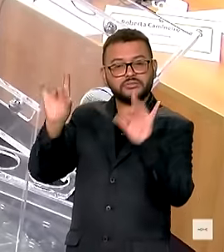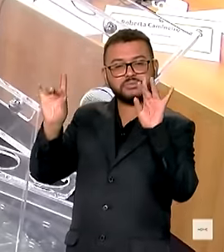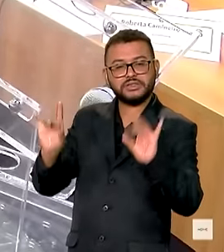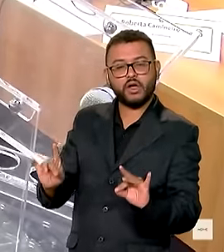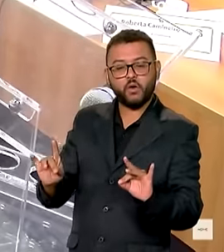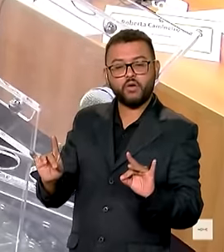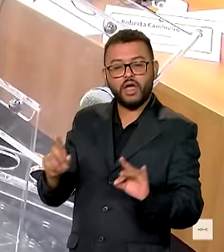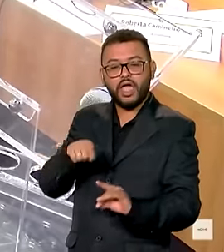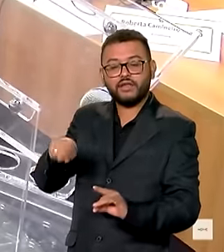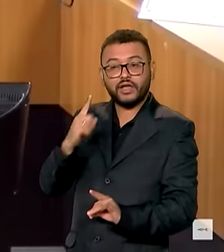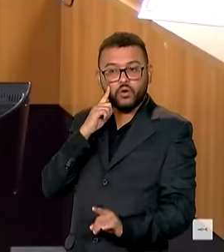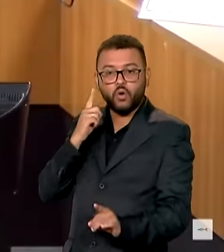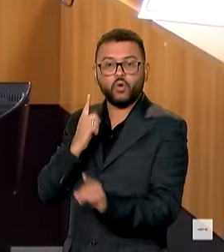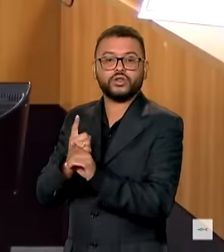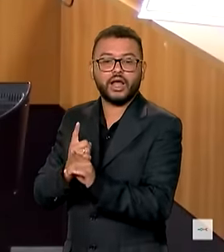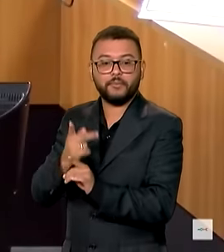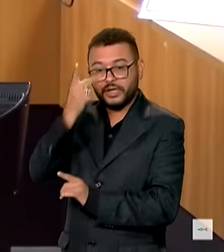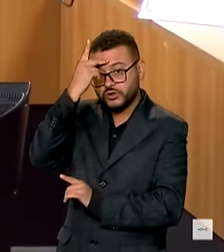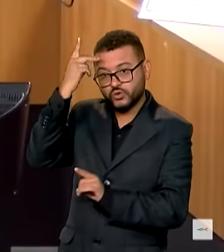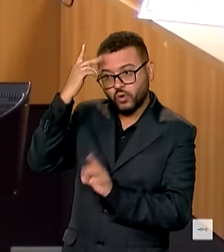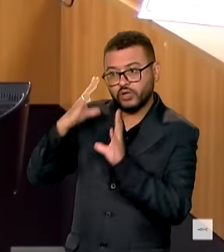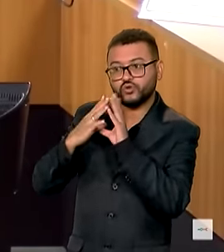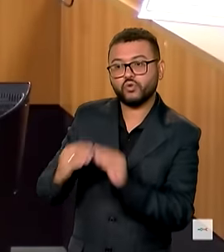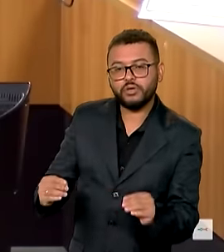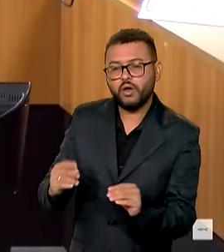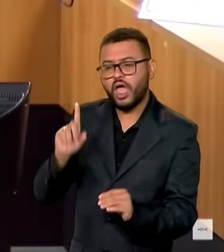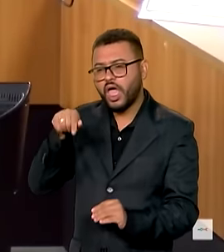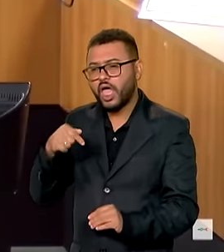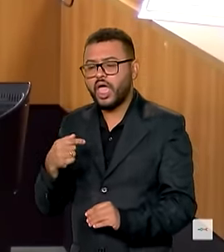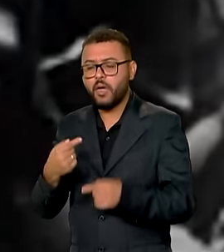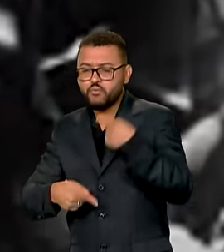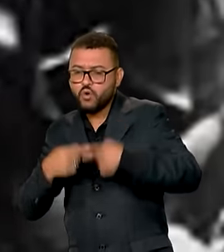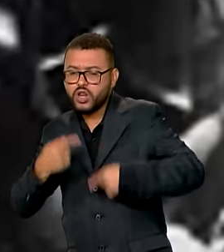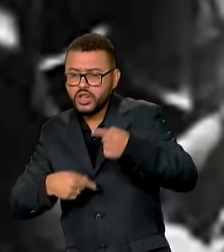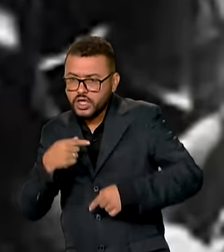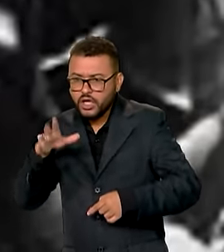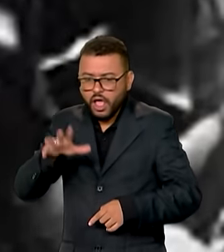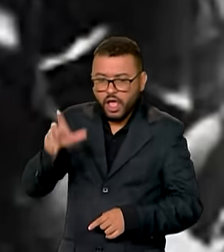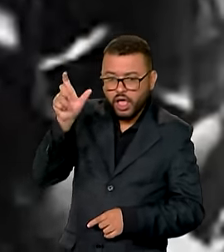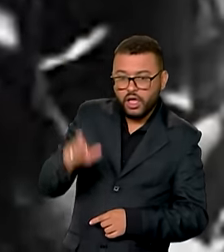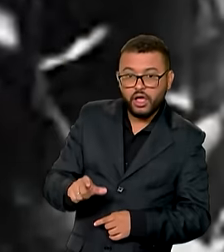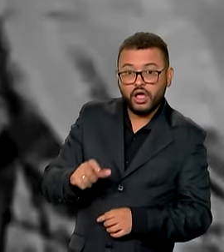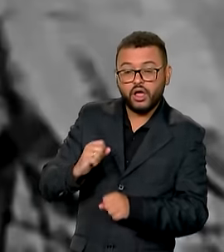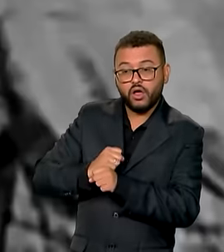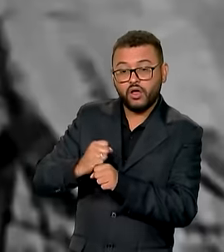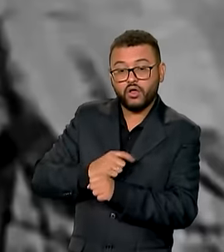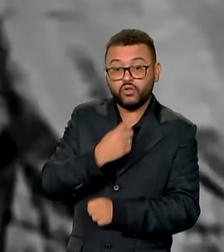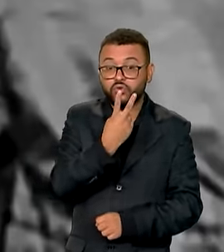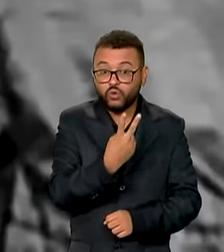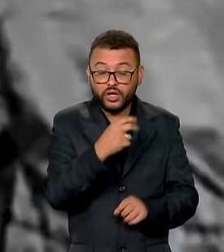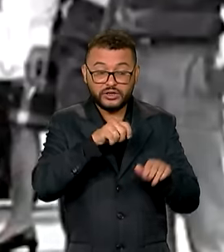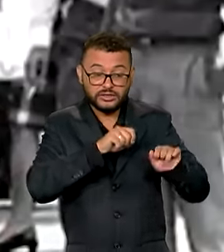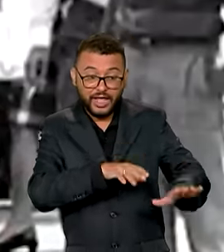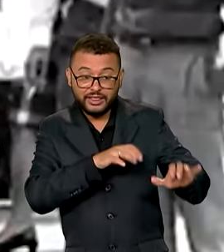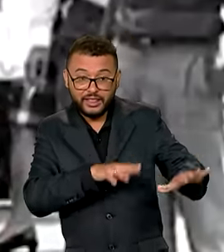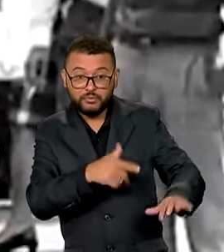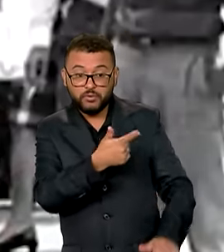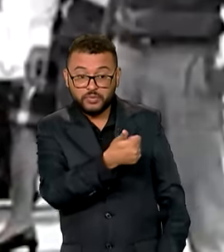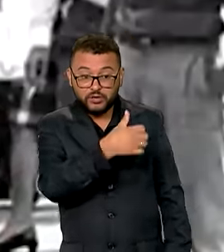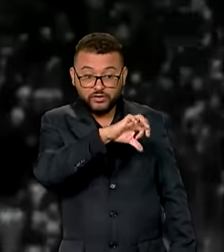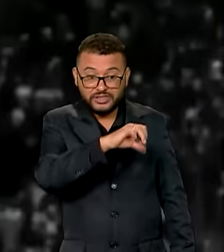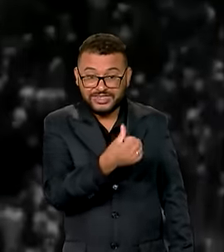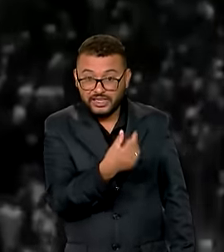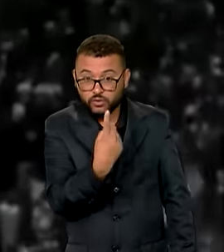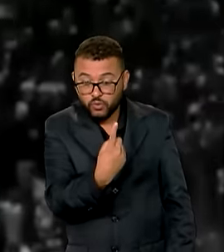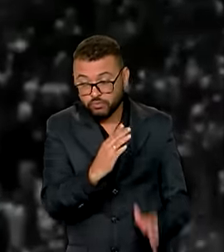de desaparecimentos e mortes de pessoas em razão de atividades políticas no período de 2 de setembro de 1961